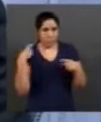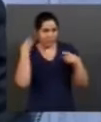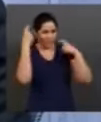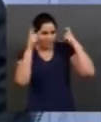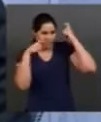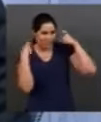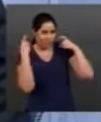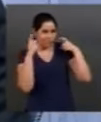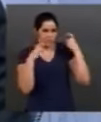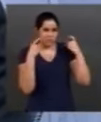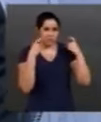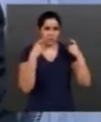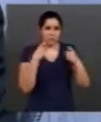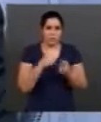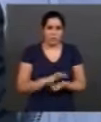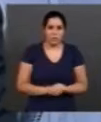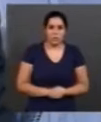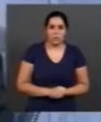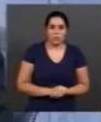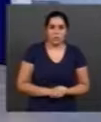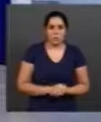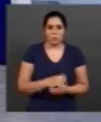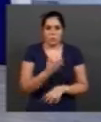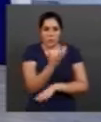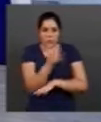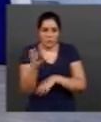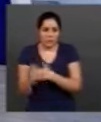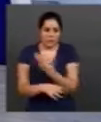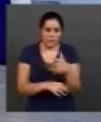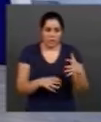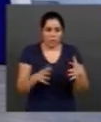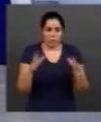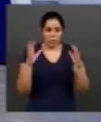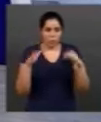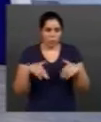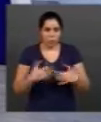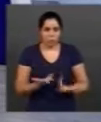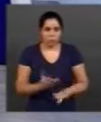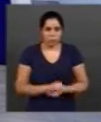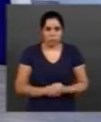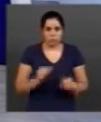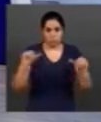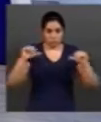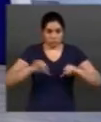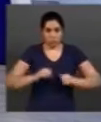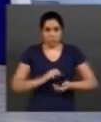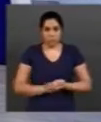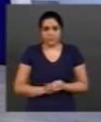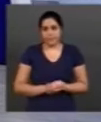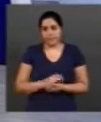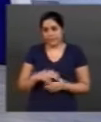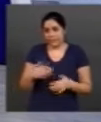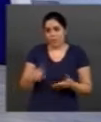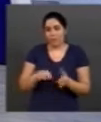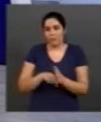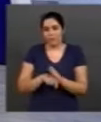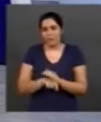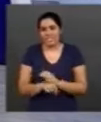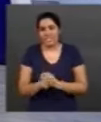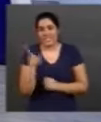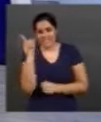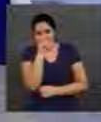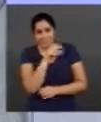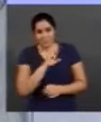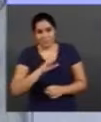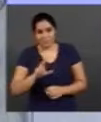degradação do meio ambiente? Ele evita isso? É, isso é uma pergunta relativamente difícil de responder, né?